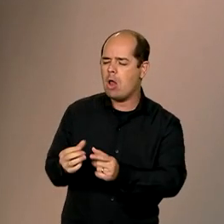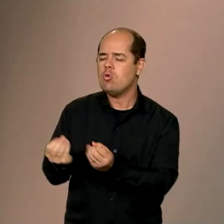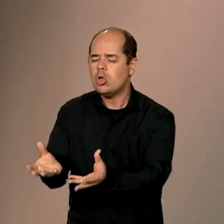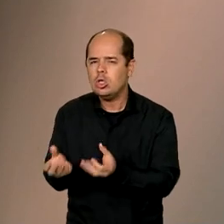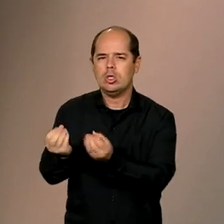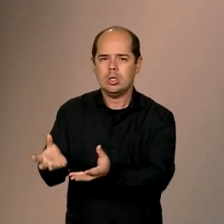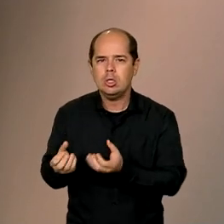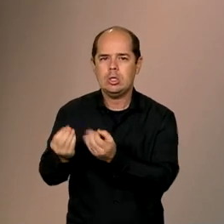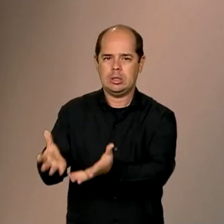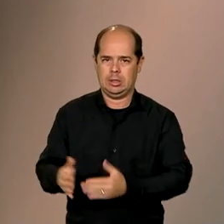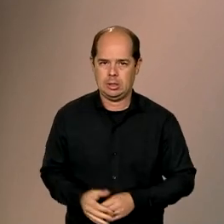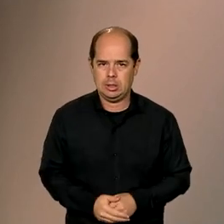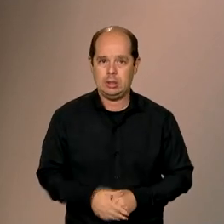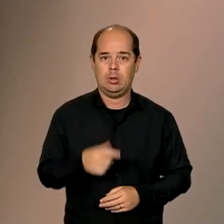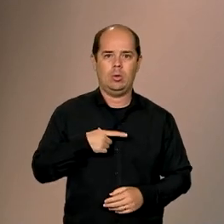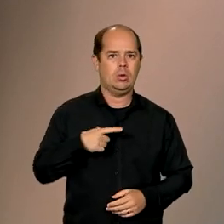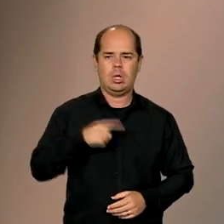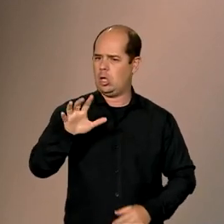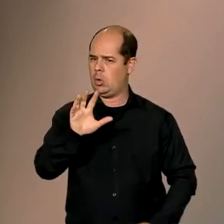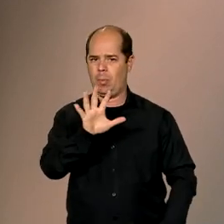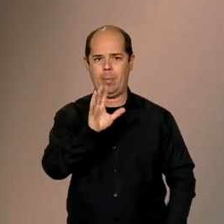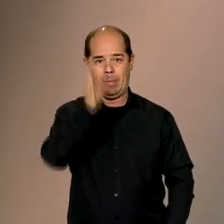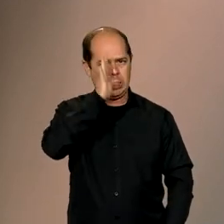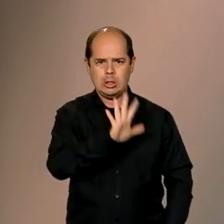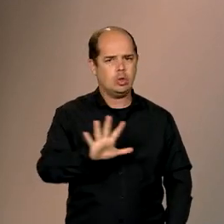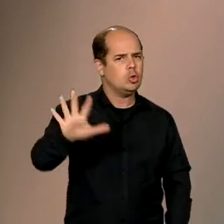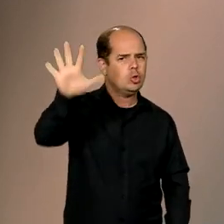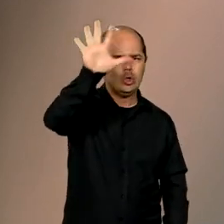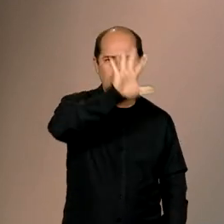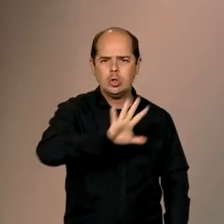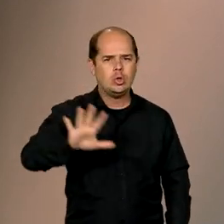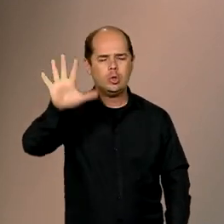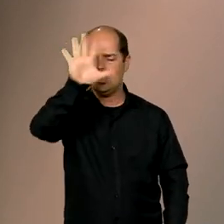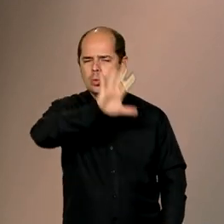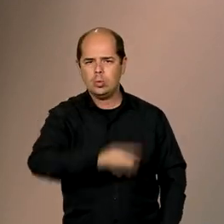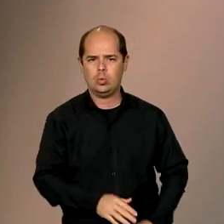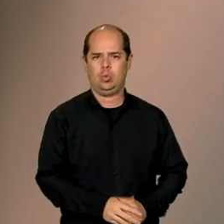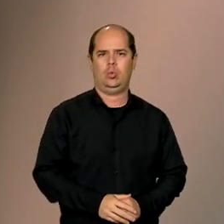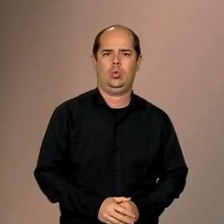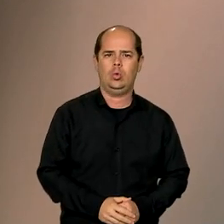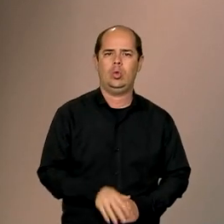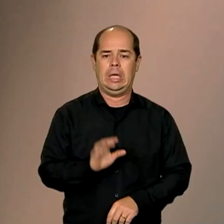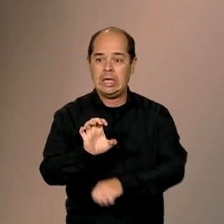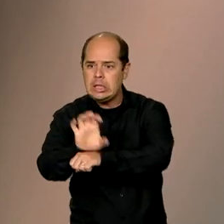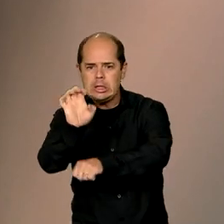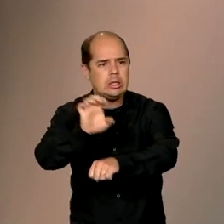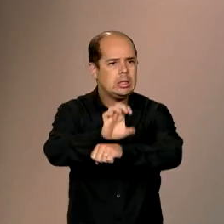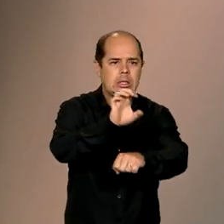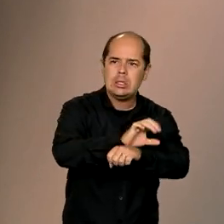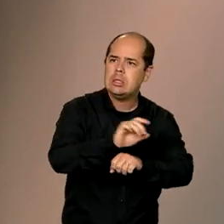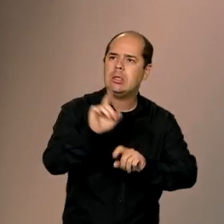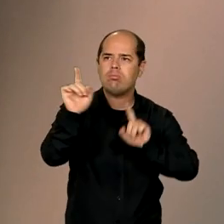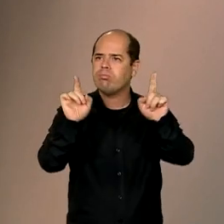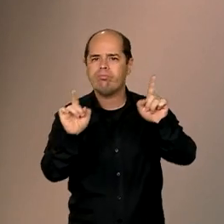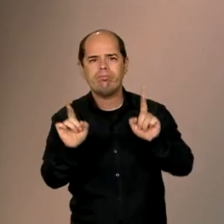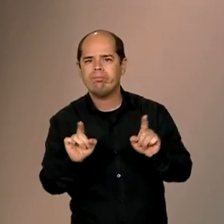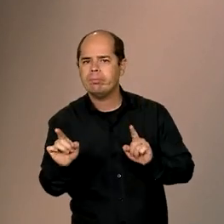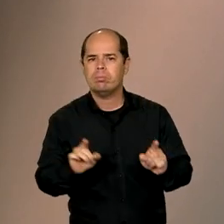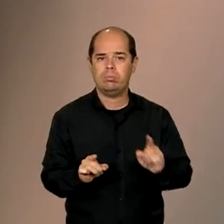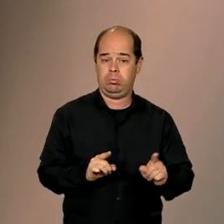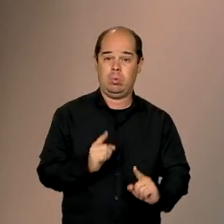rede de auditores fiscais espalhada pelo Brasil. Então, você pode olhar que nós, vários estados, né, é